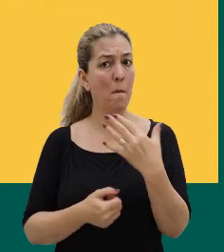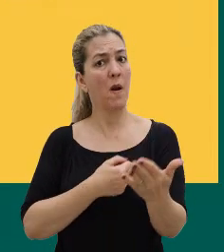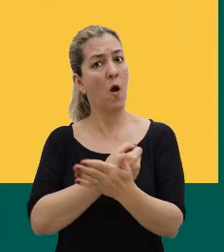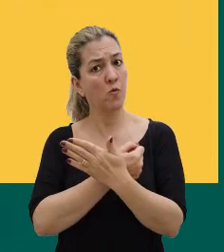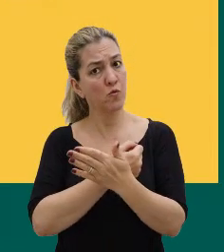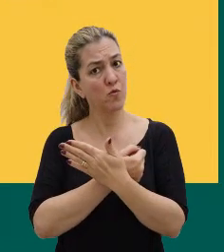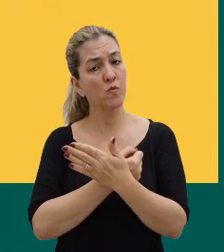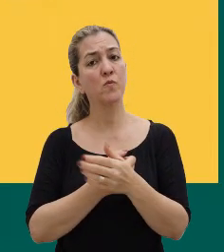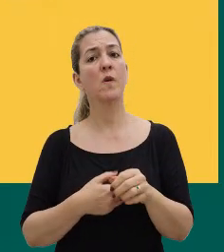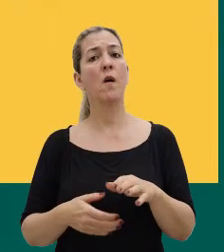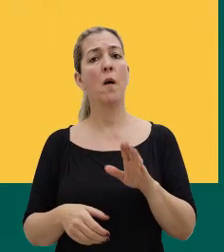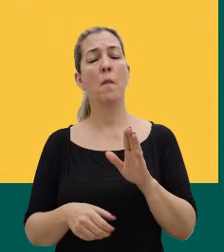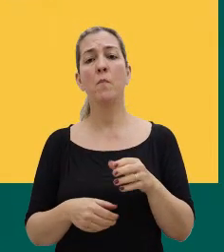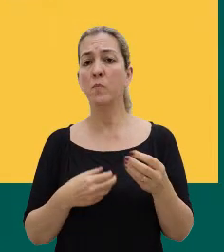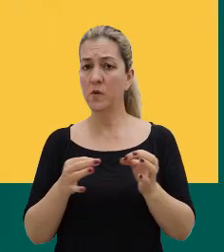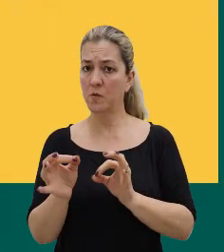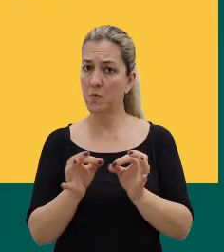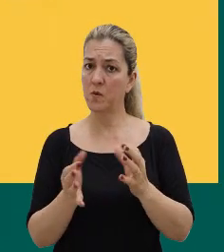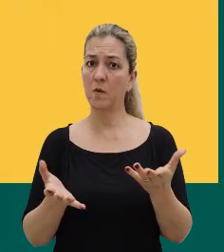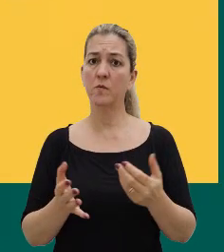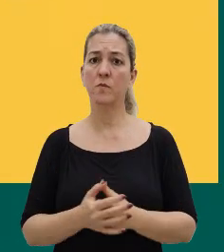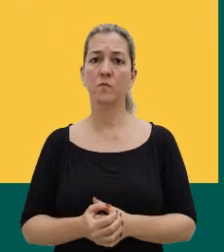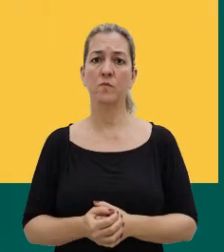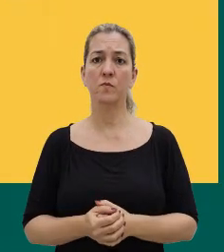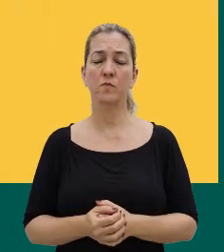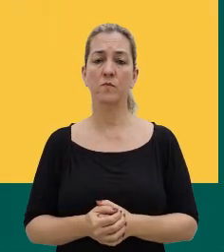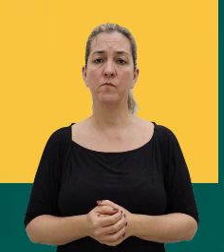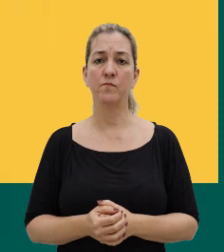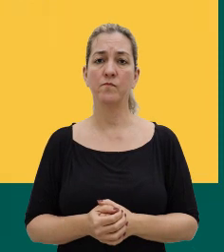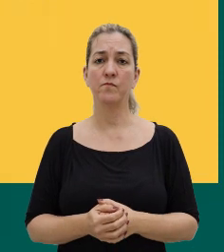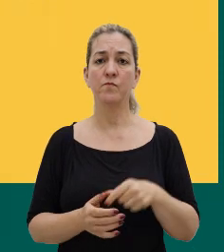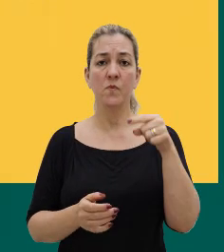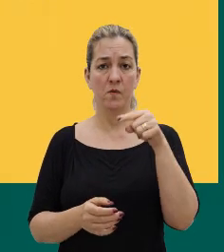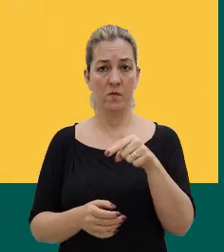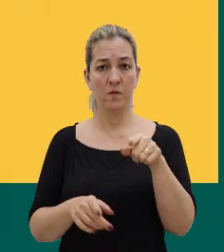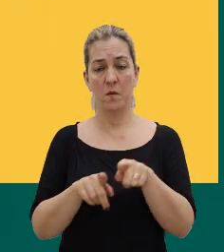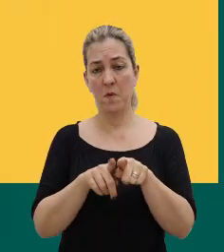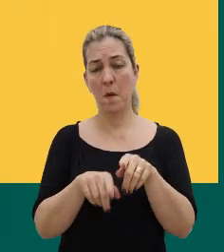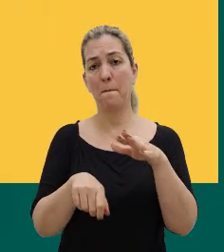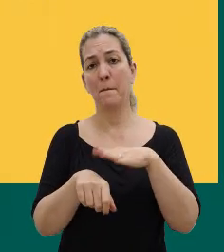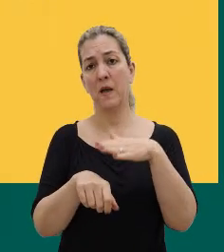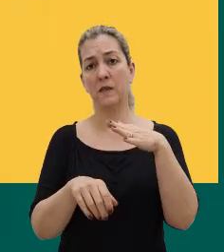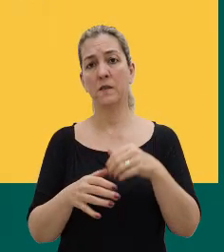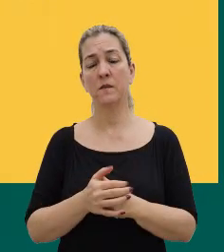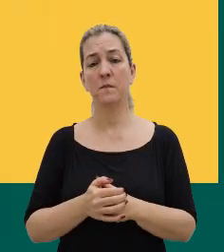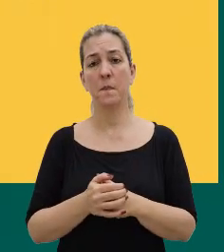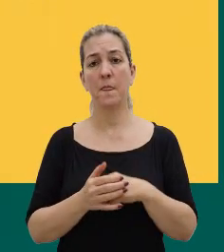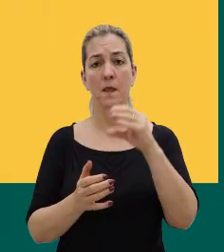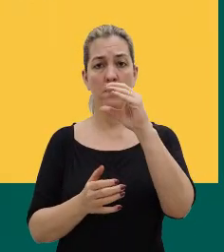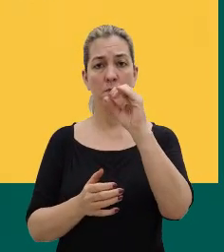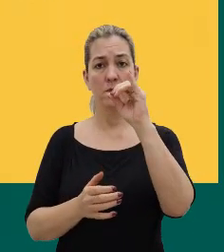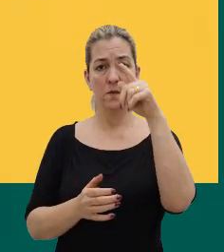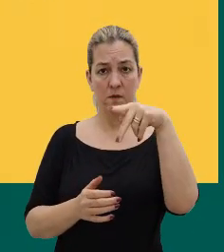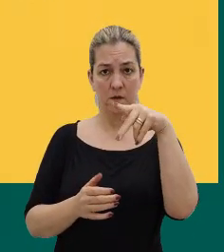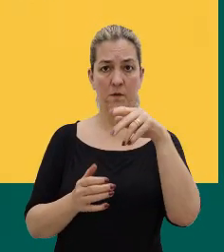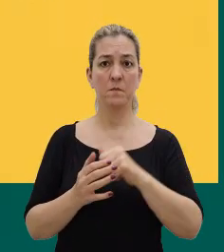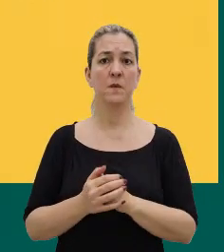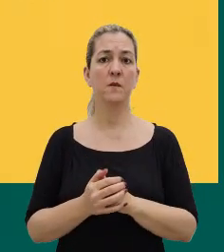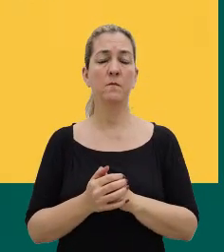para favorecer esse processo. E nesse sentido, né, mais uma vez, o CIP